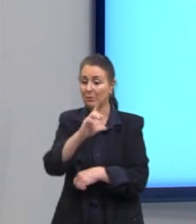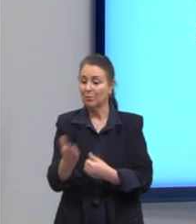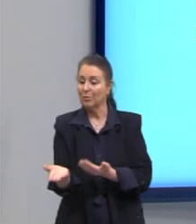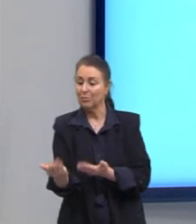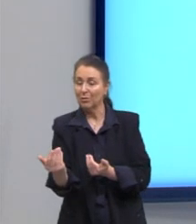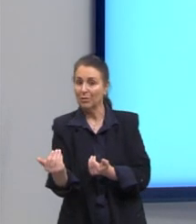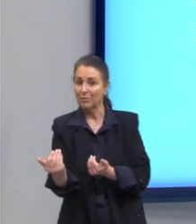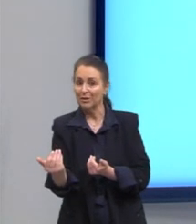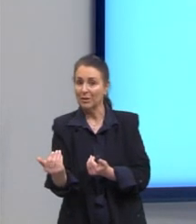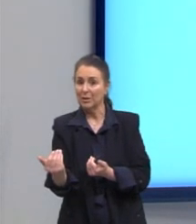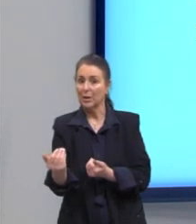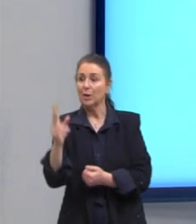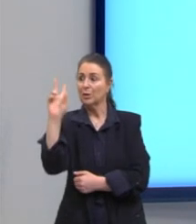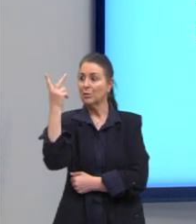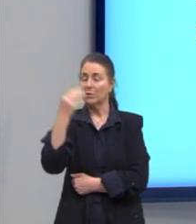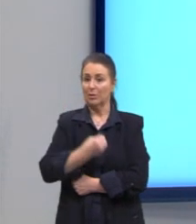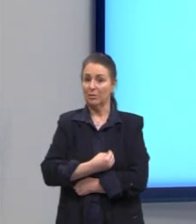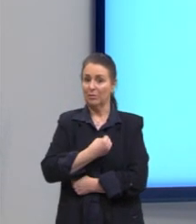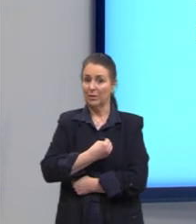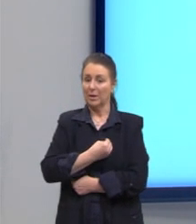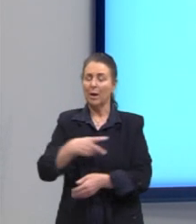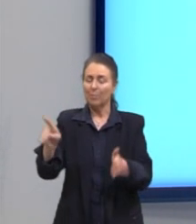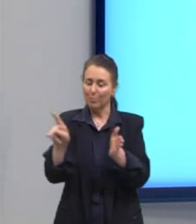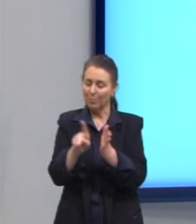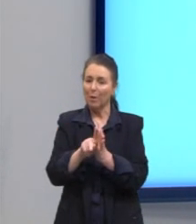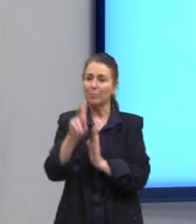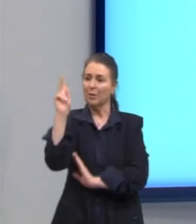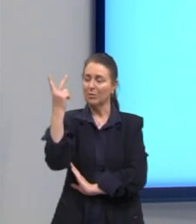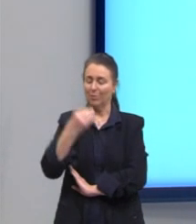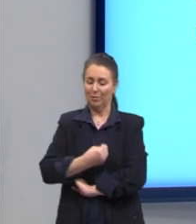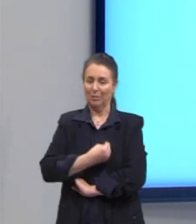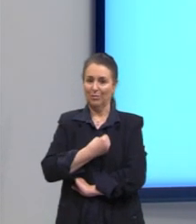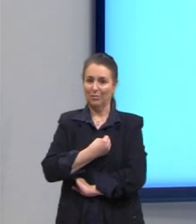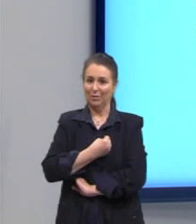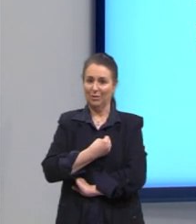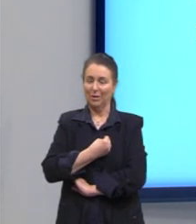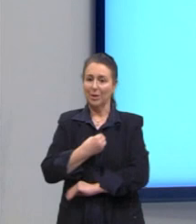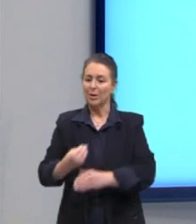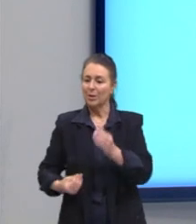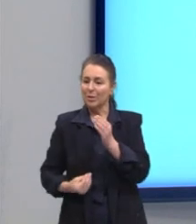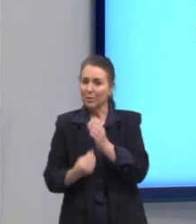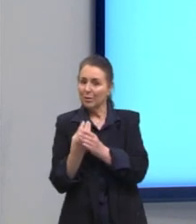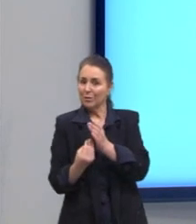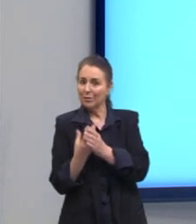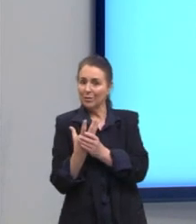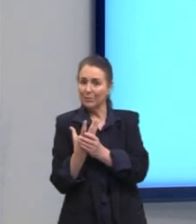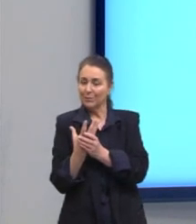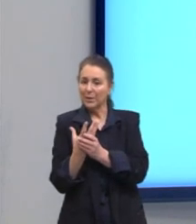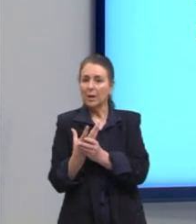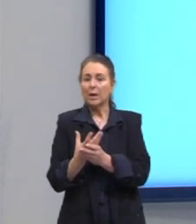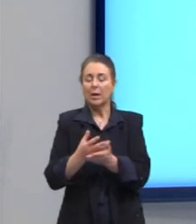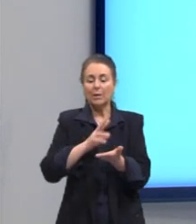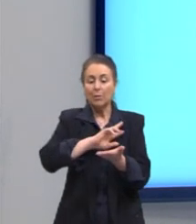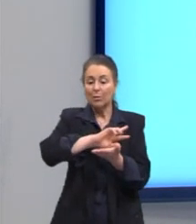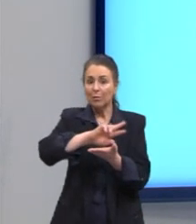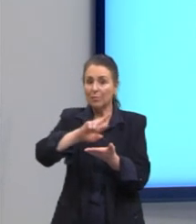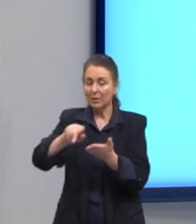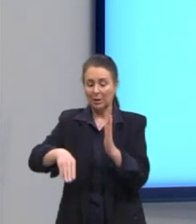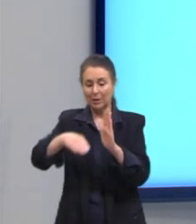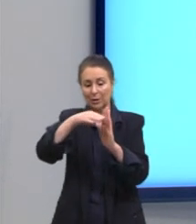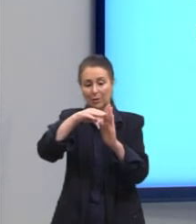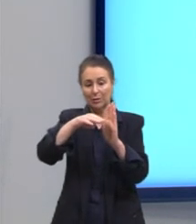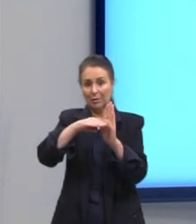biografias, autobiografias e traduções. Então, ela pode ser dividida, né, essa obra dele, em três fases, né,